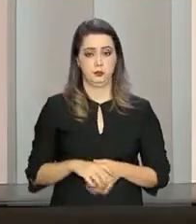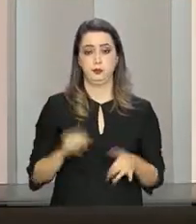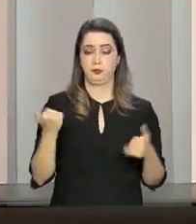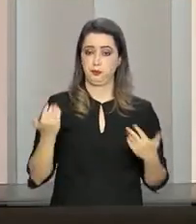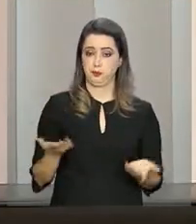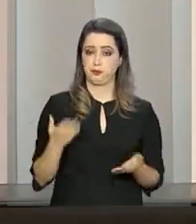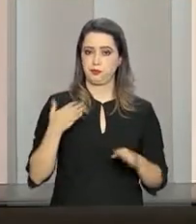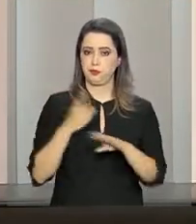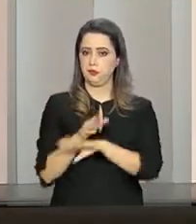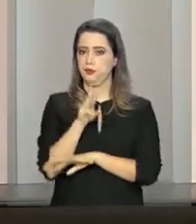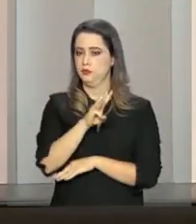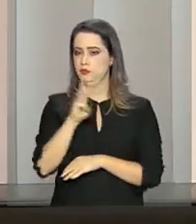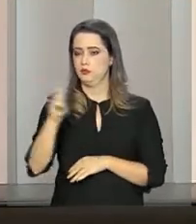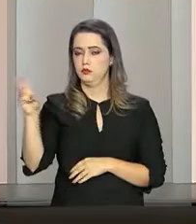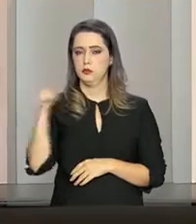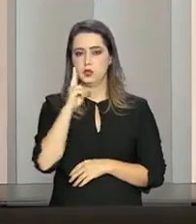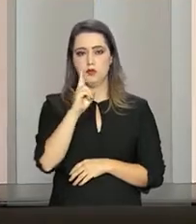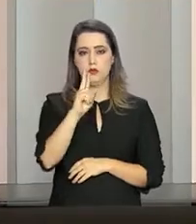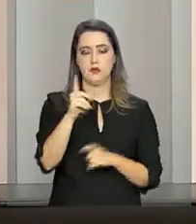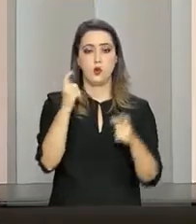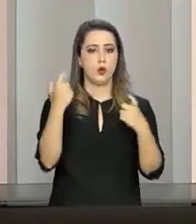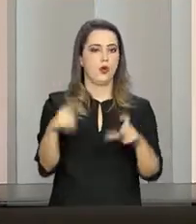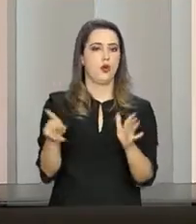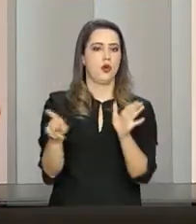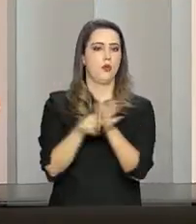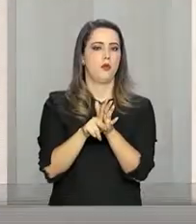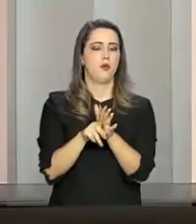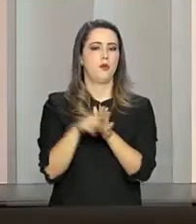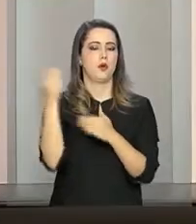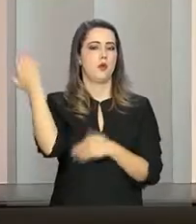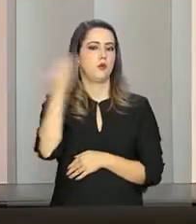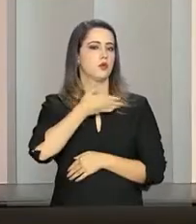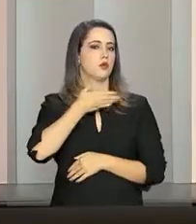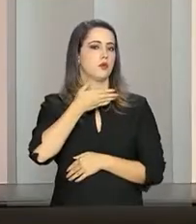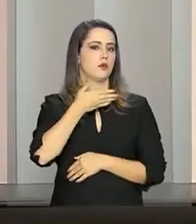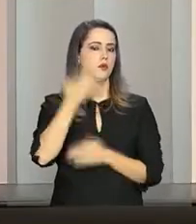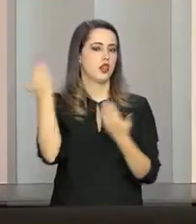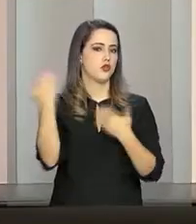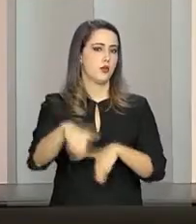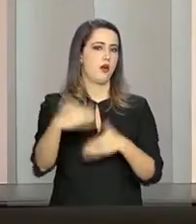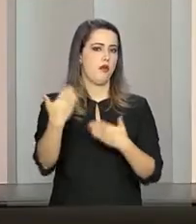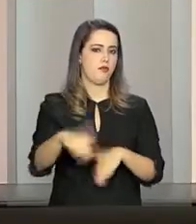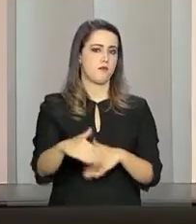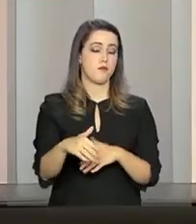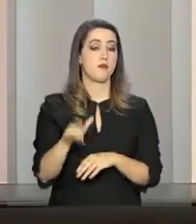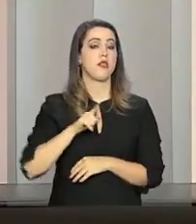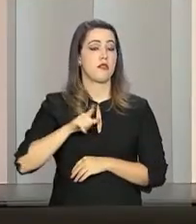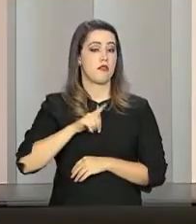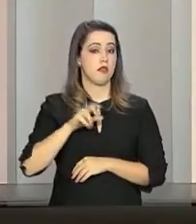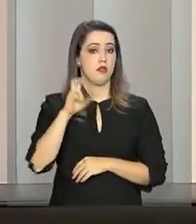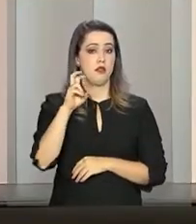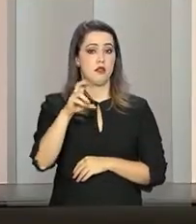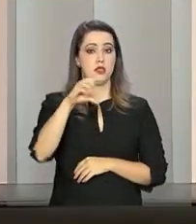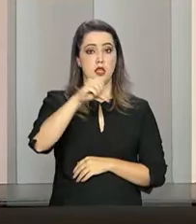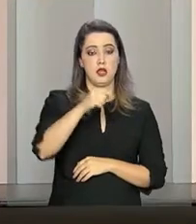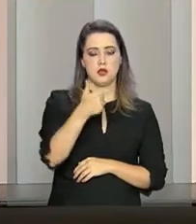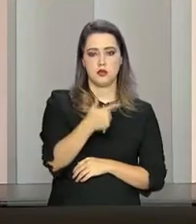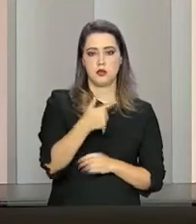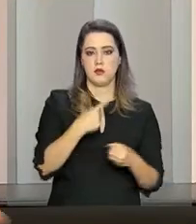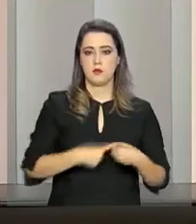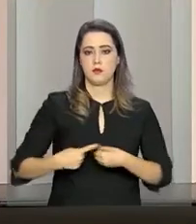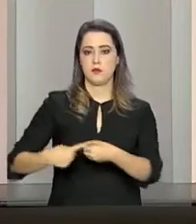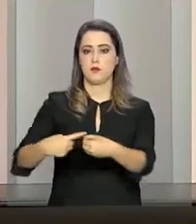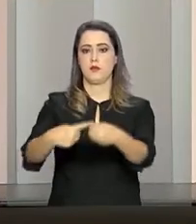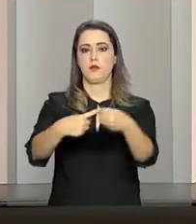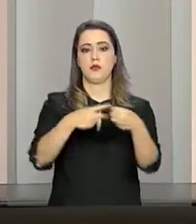Ele vai acessar essa página e vai visualizar o seu local de prova. Nós vamos aplicar o Enseja em 592 municípios brasileiros,